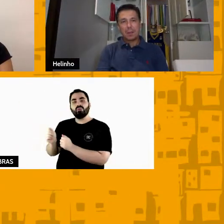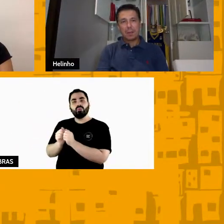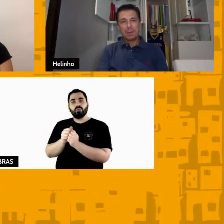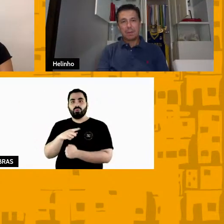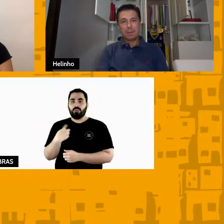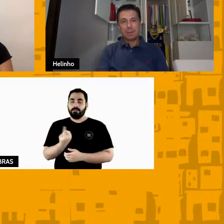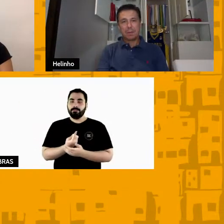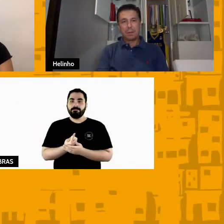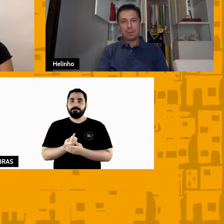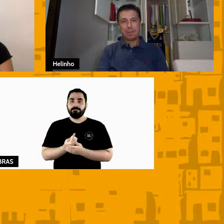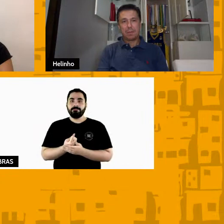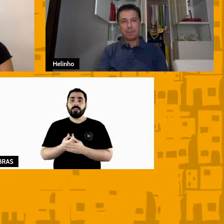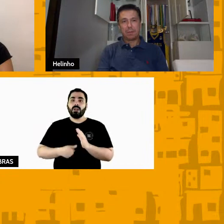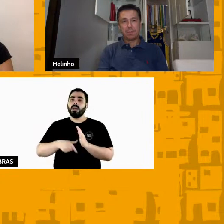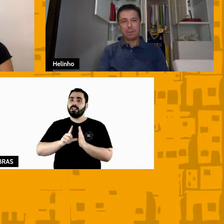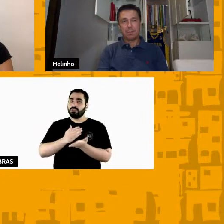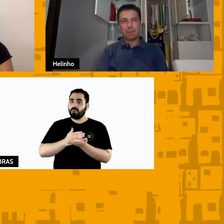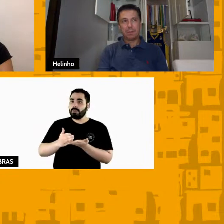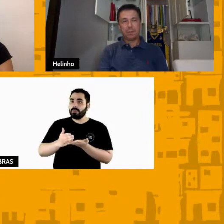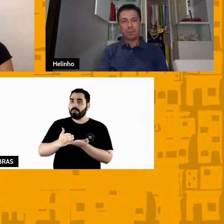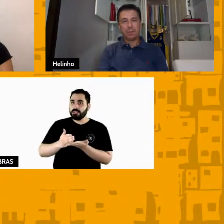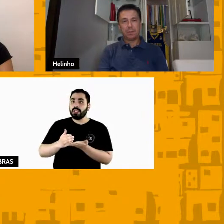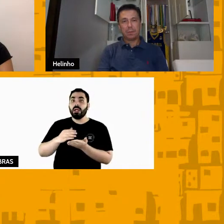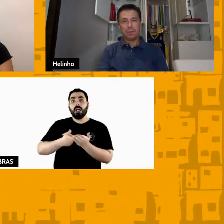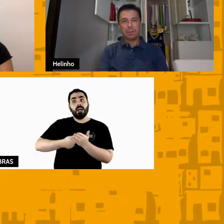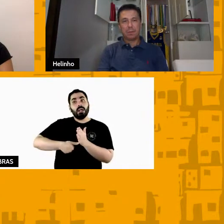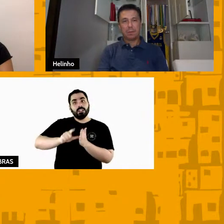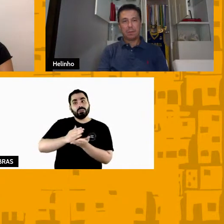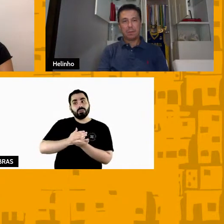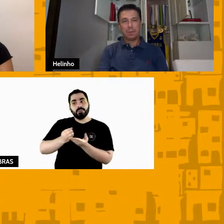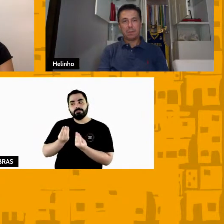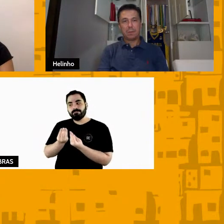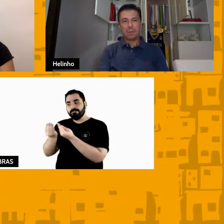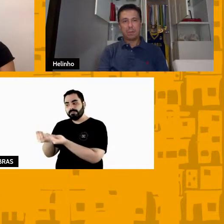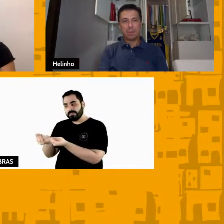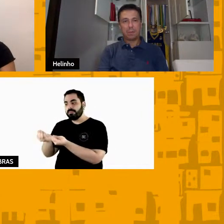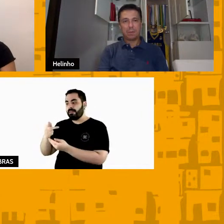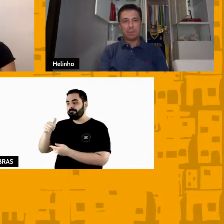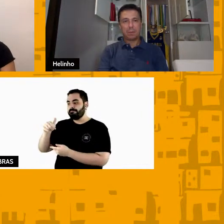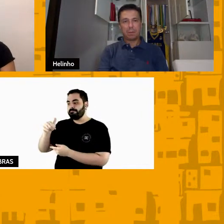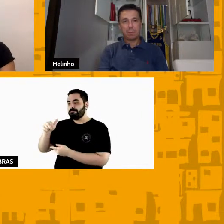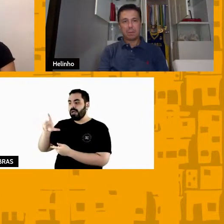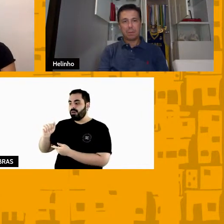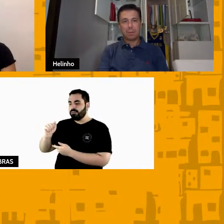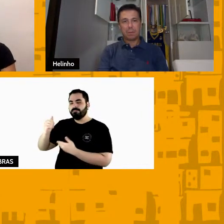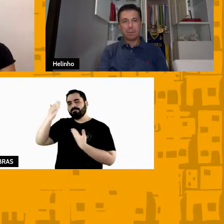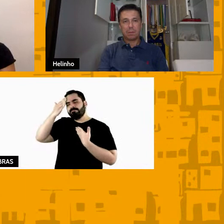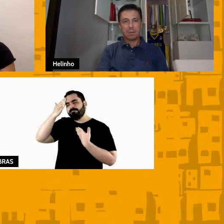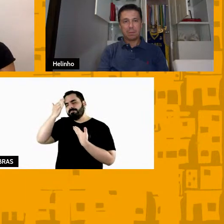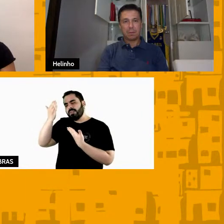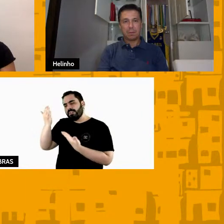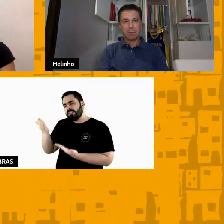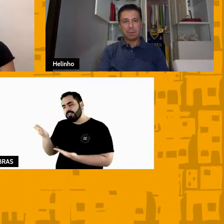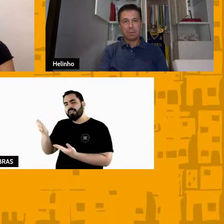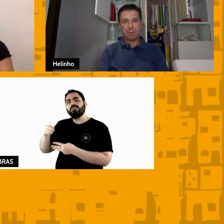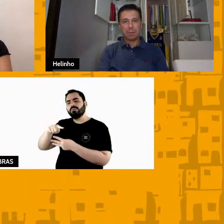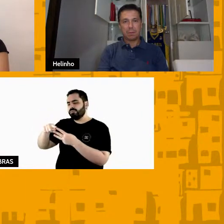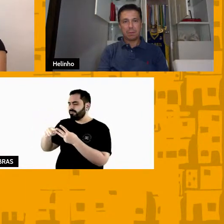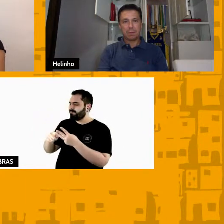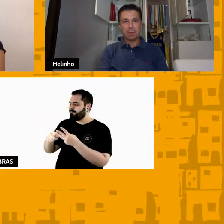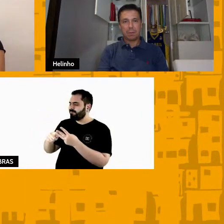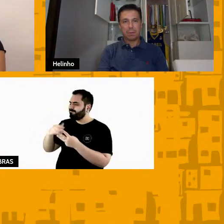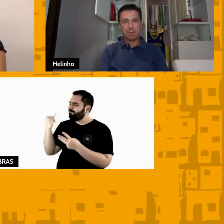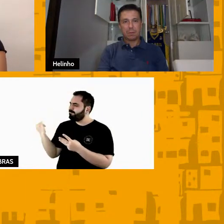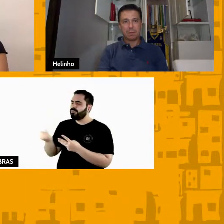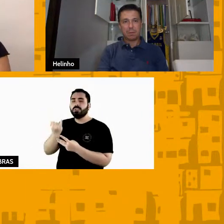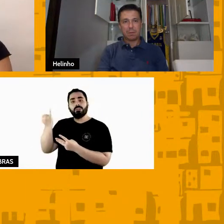de mais nada, antes de passar a bola para a Paula, o meu agradecimento a essas figuras, assim, tão importantes, que